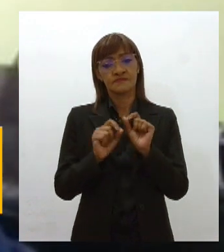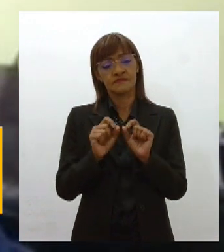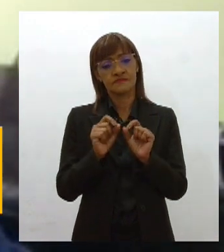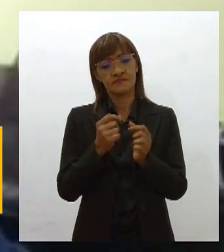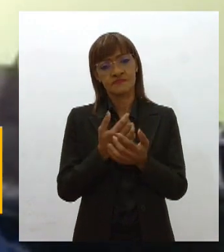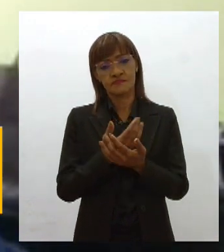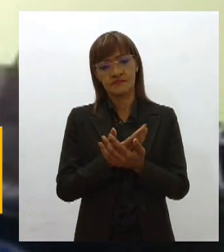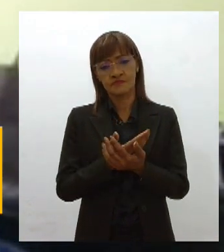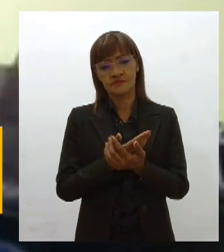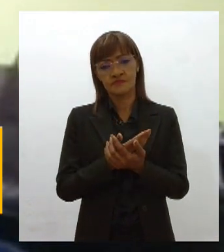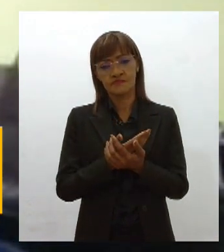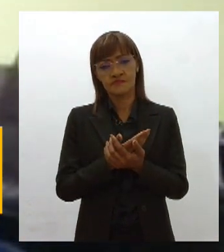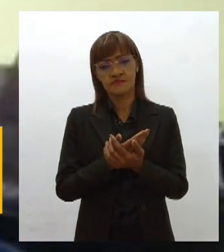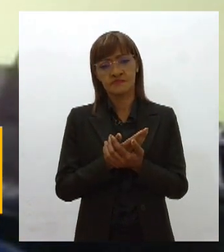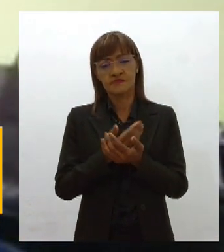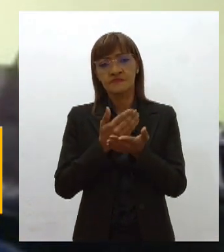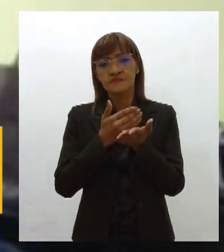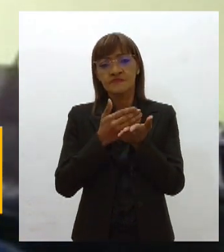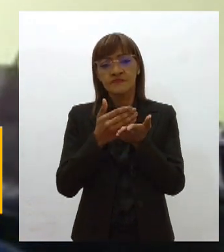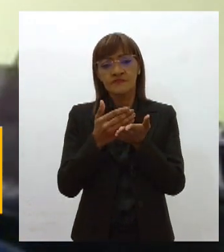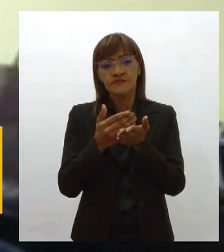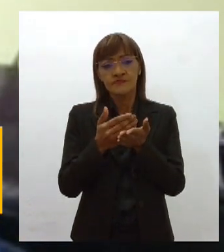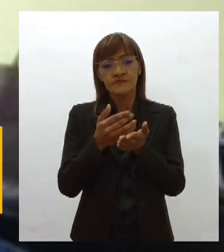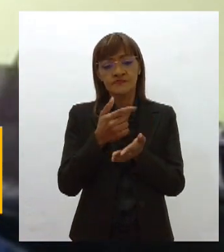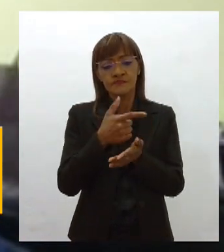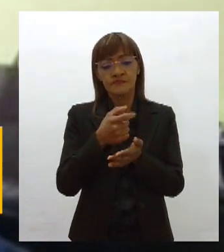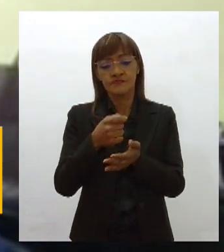iniciou esse processo lá em 2010,